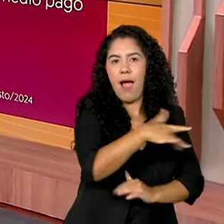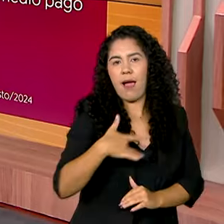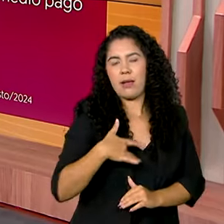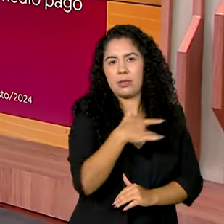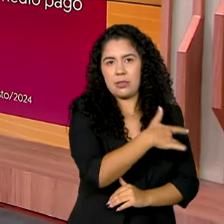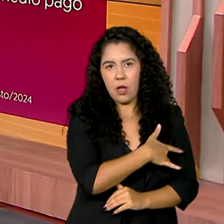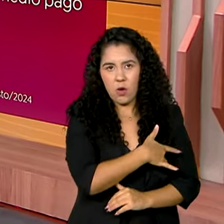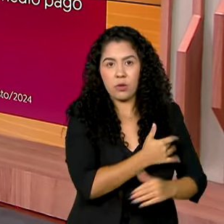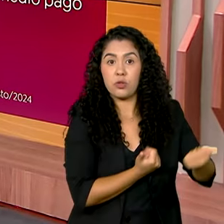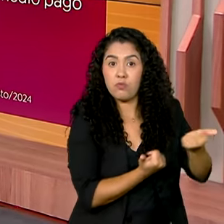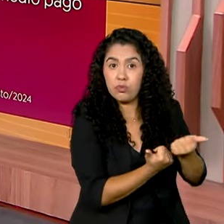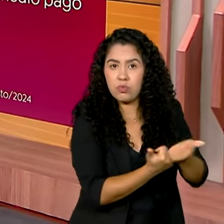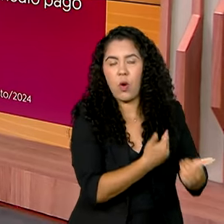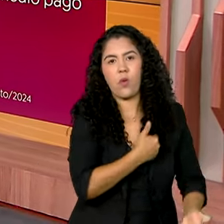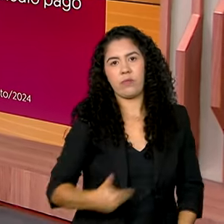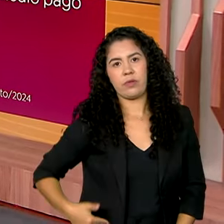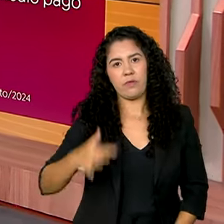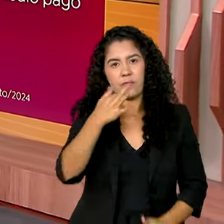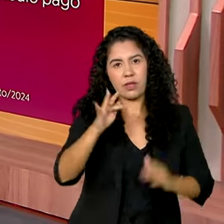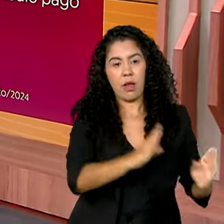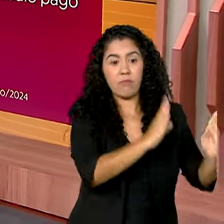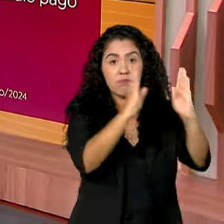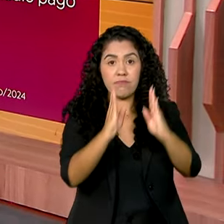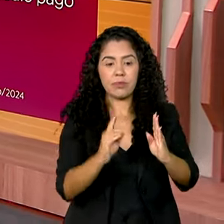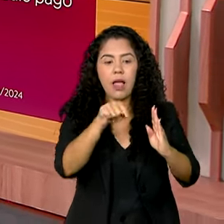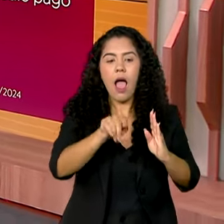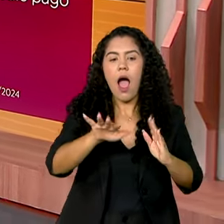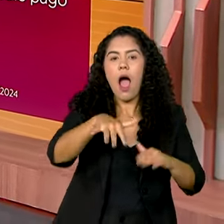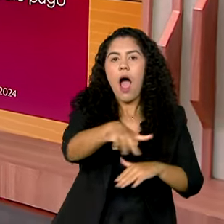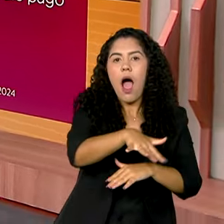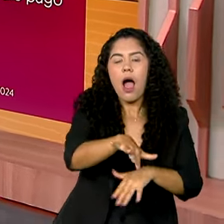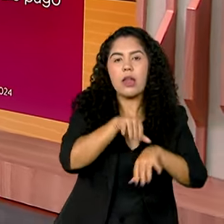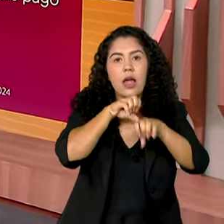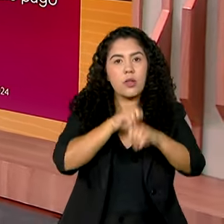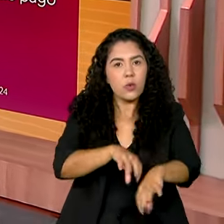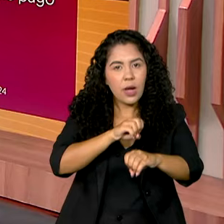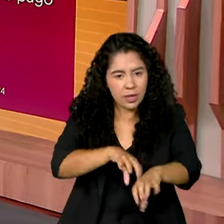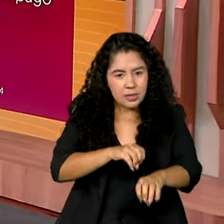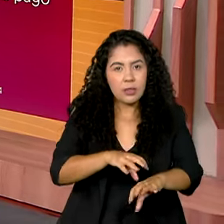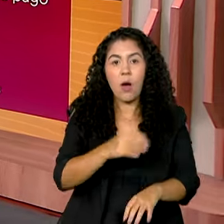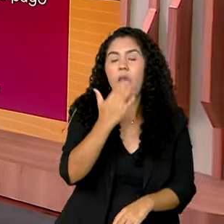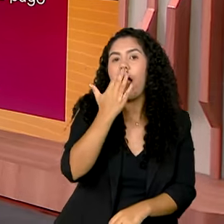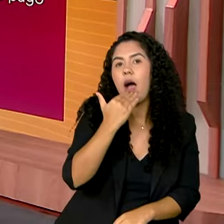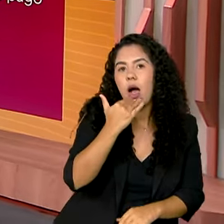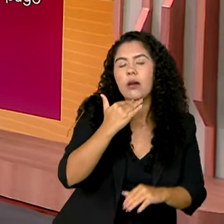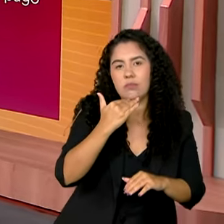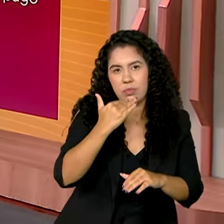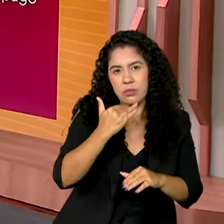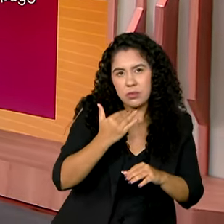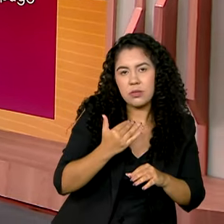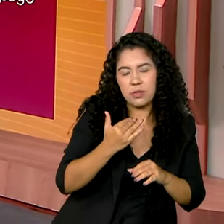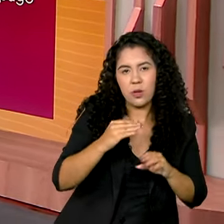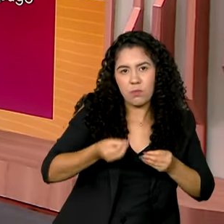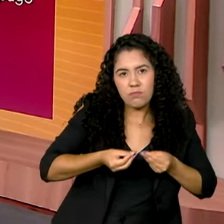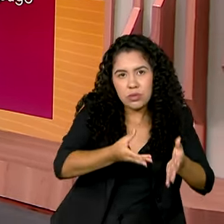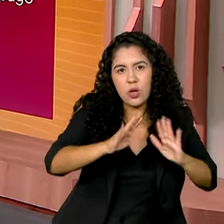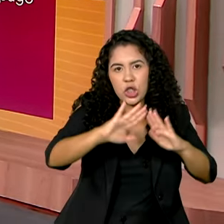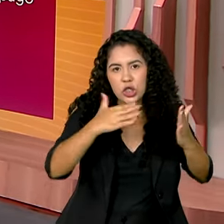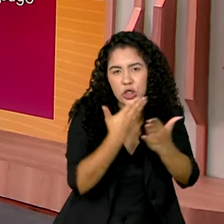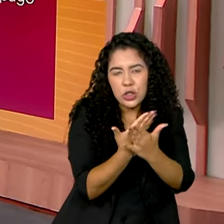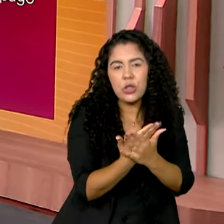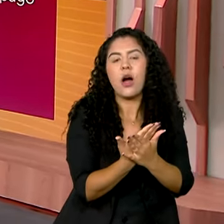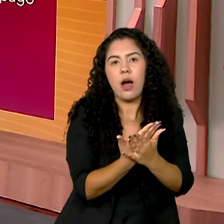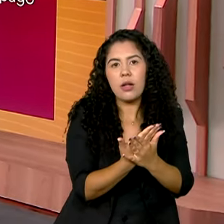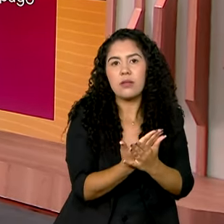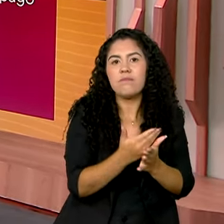com custeio federal. Já na educação, o Programa Alimentação Escolar, Programa Nacional de Alimentação Escolar, ajuda